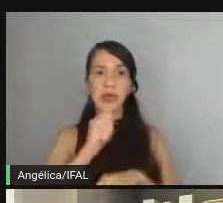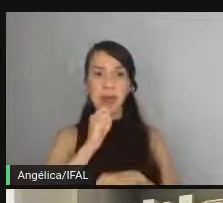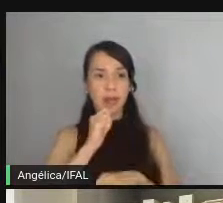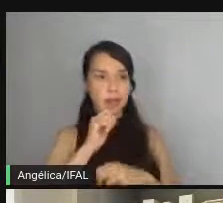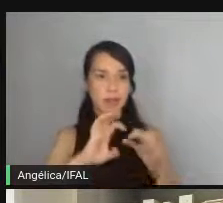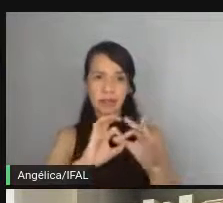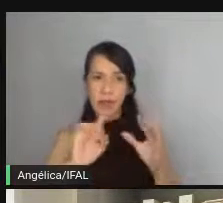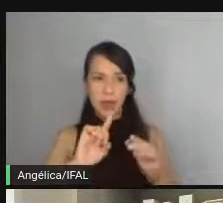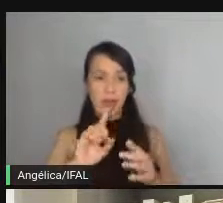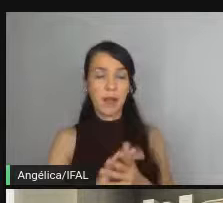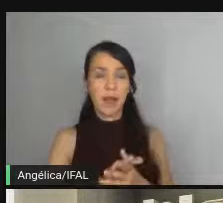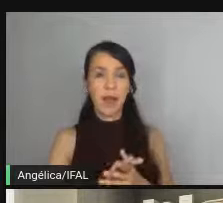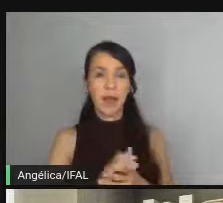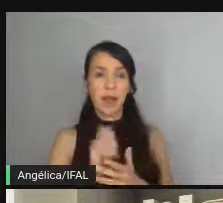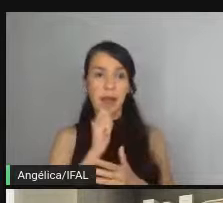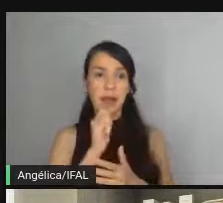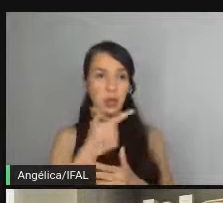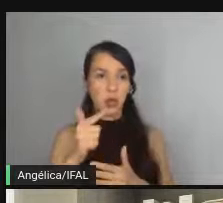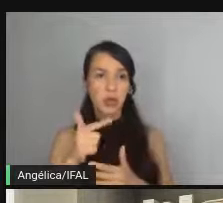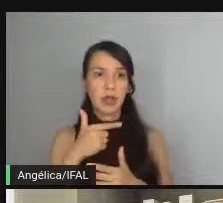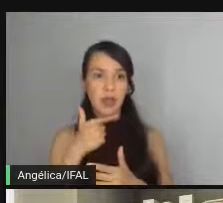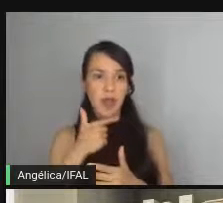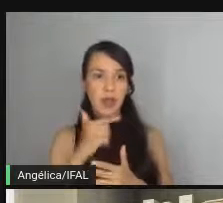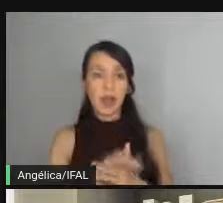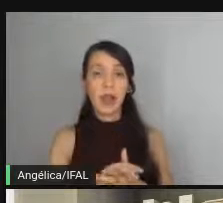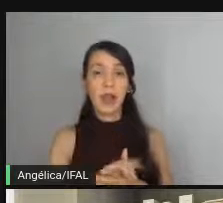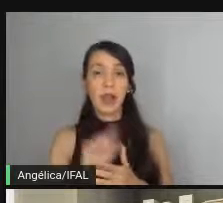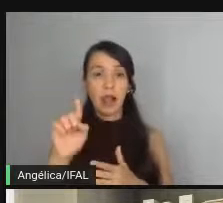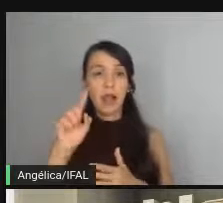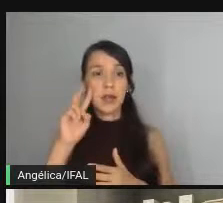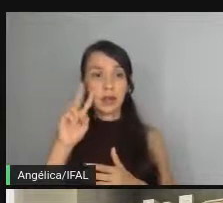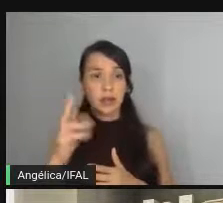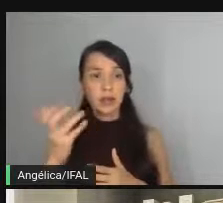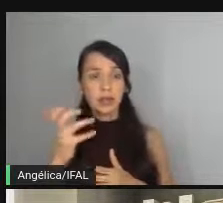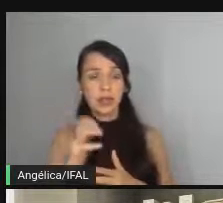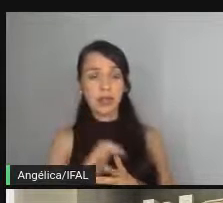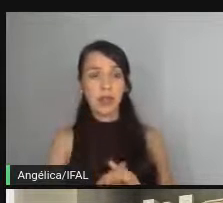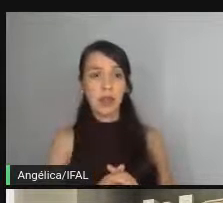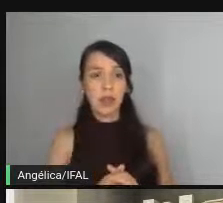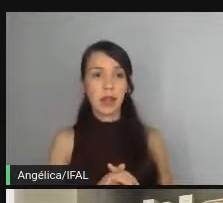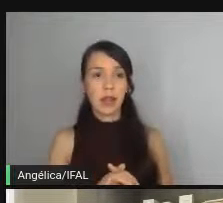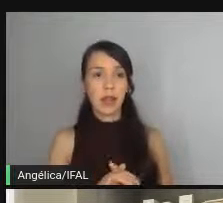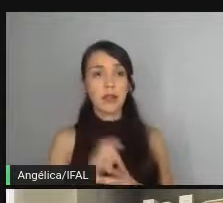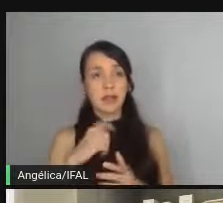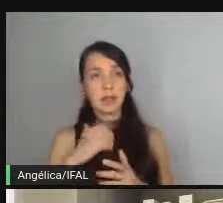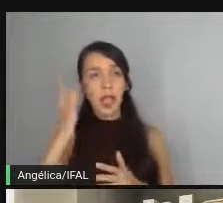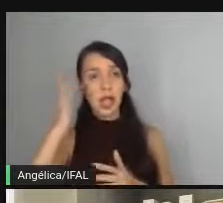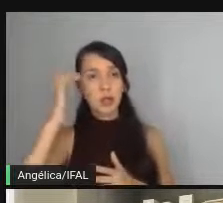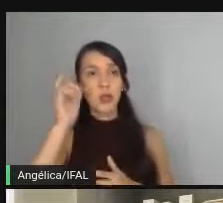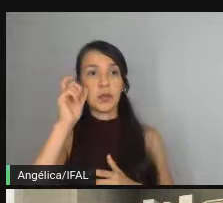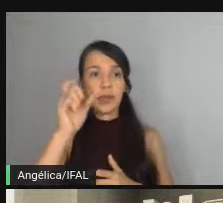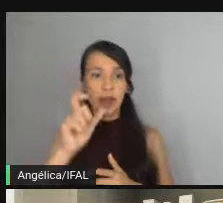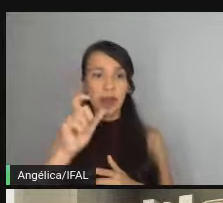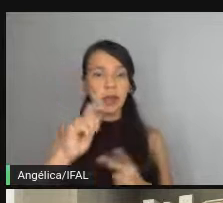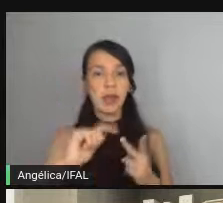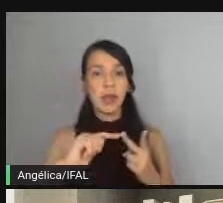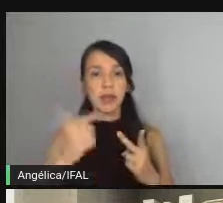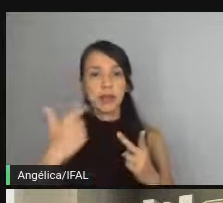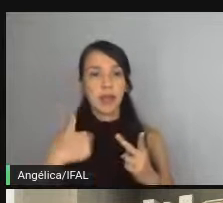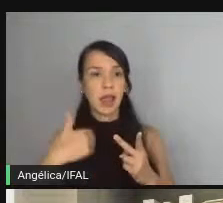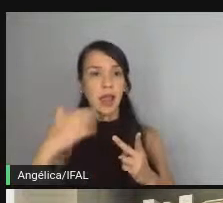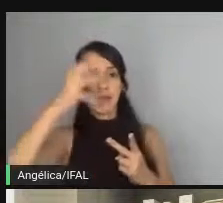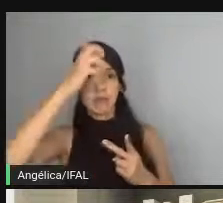ainda não abriram novas turmas então lá se você quiser achar interessante quiser ter um newsletter